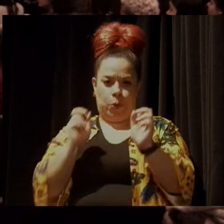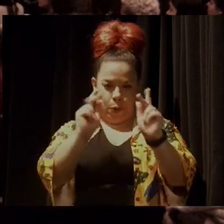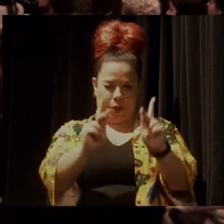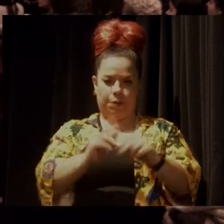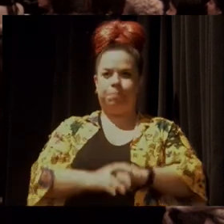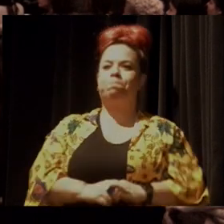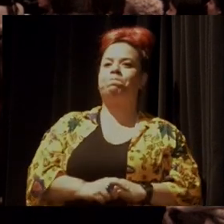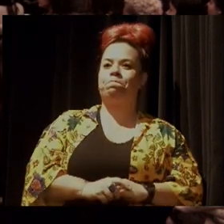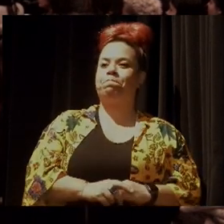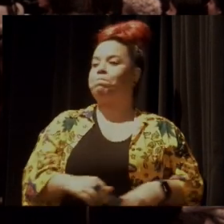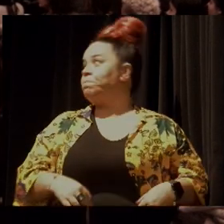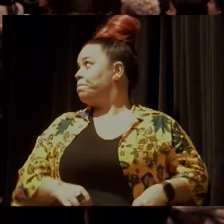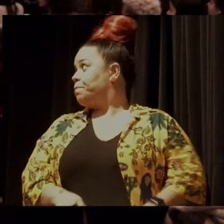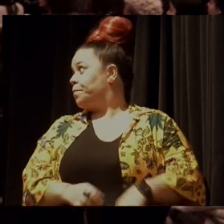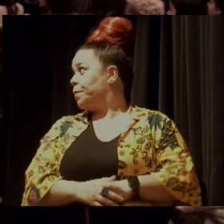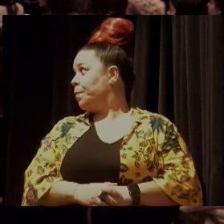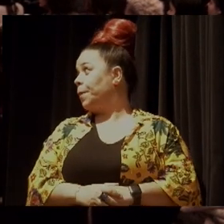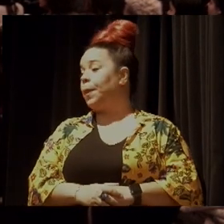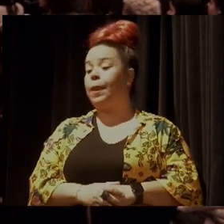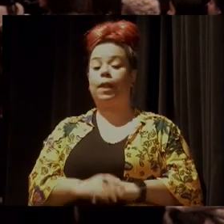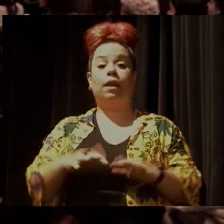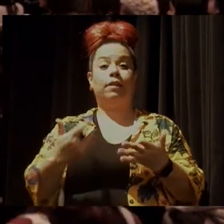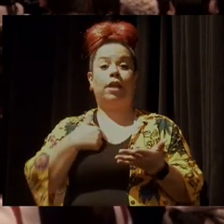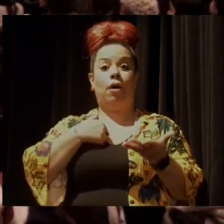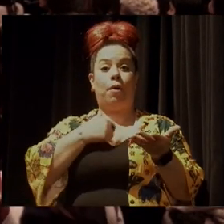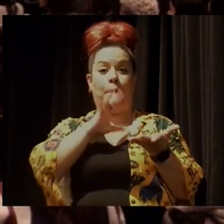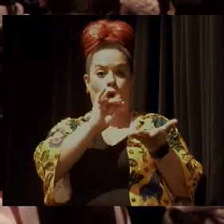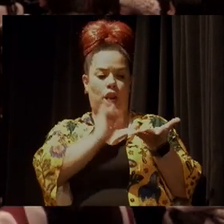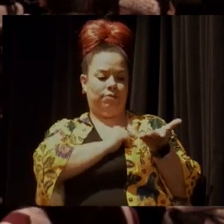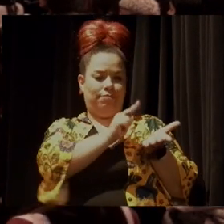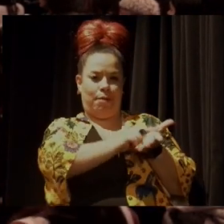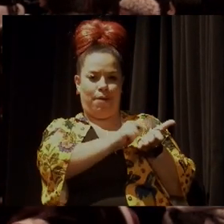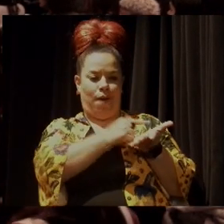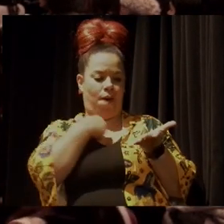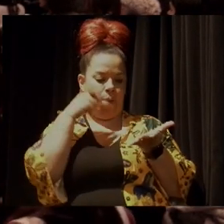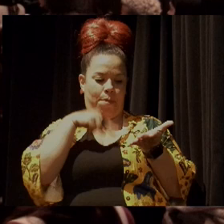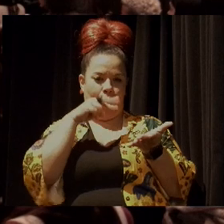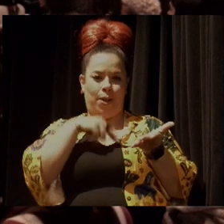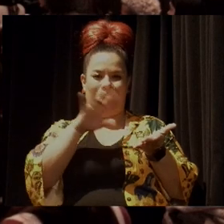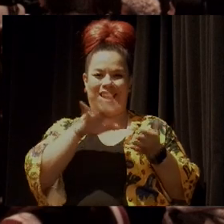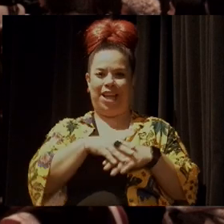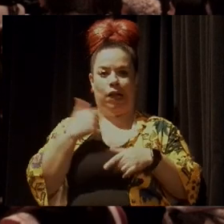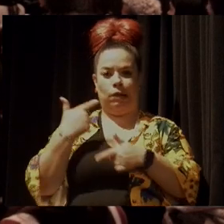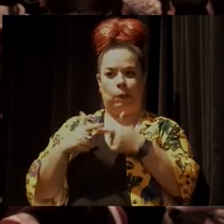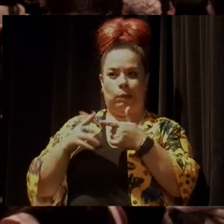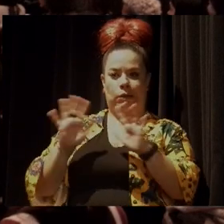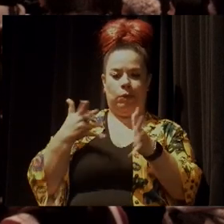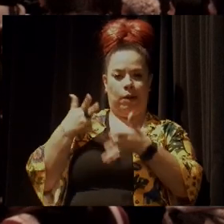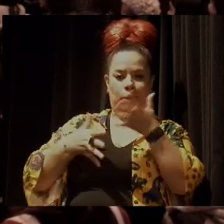debate. Está bom? Então, deixa eu pegar a minha colinha aqui para não me embaranar.